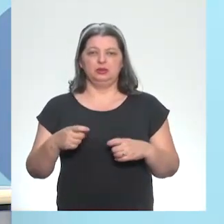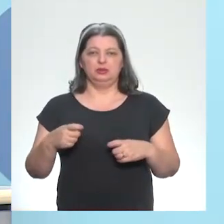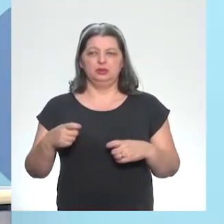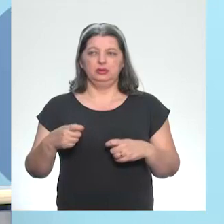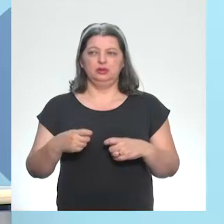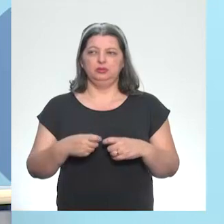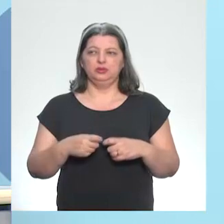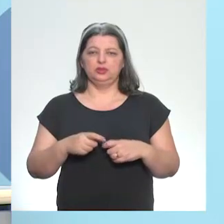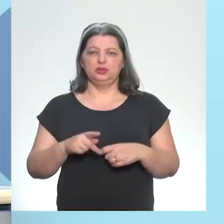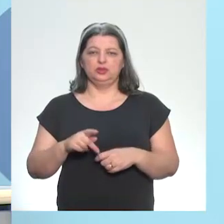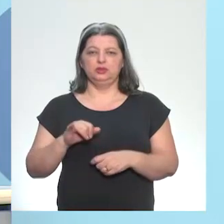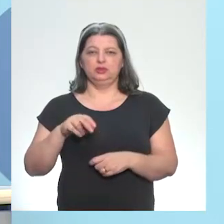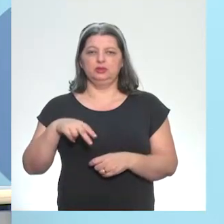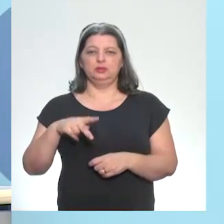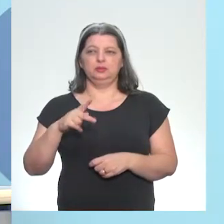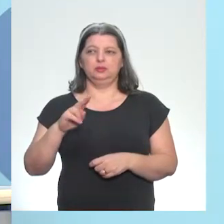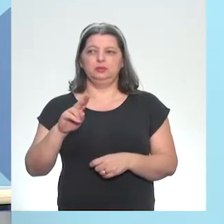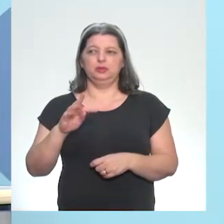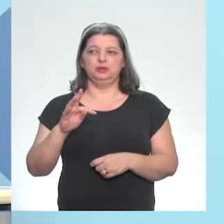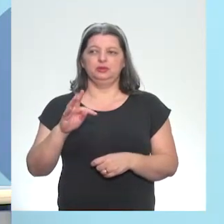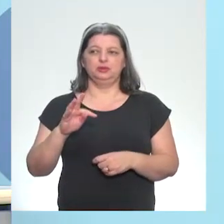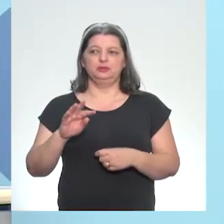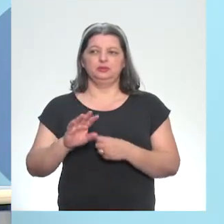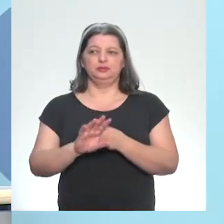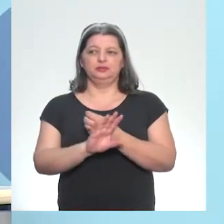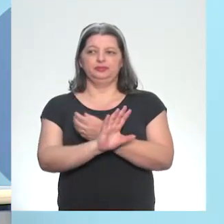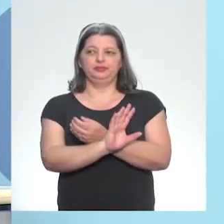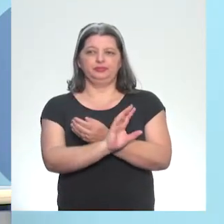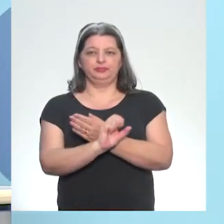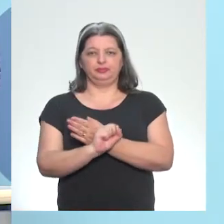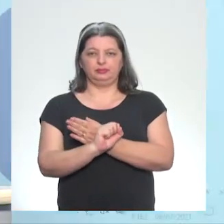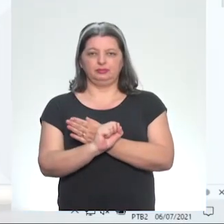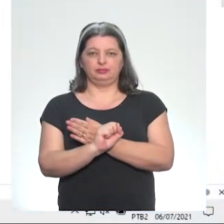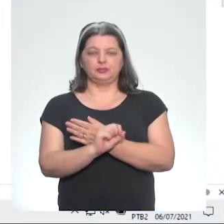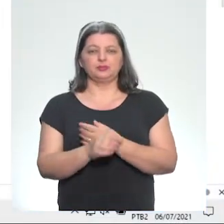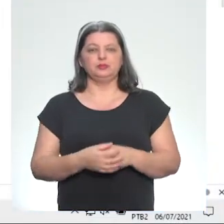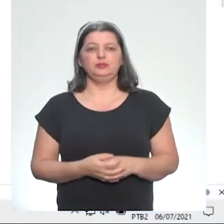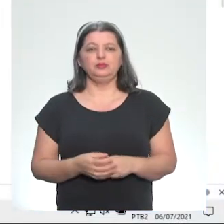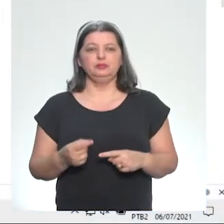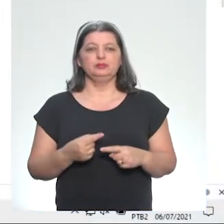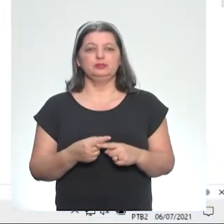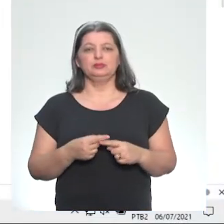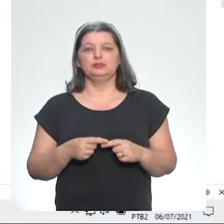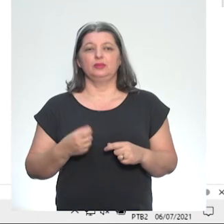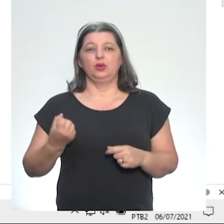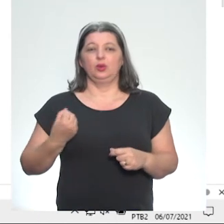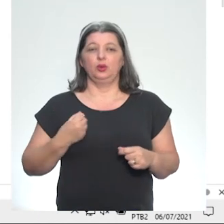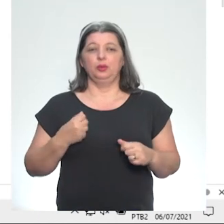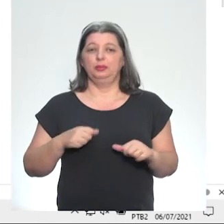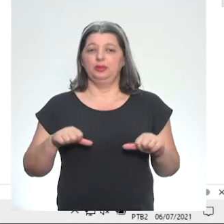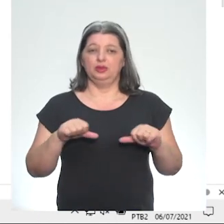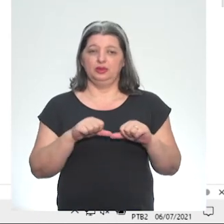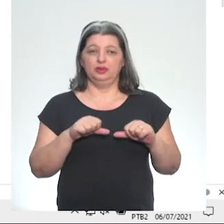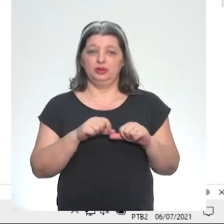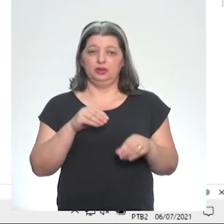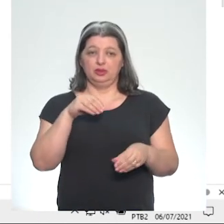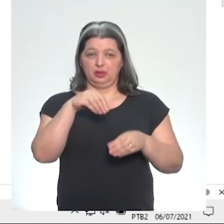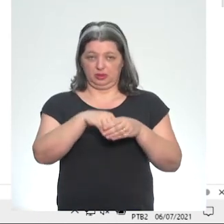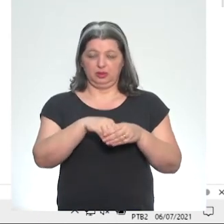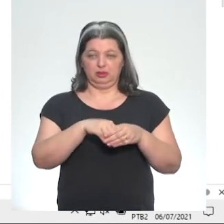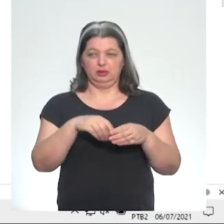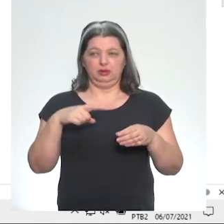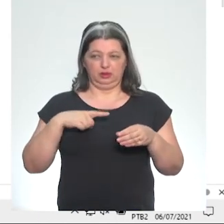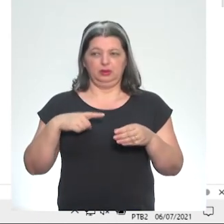vai começar os parênteses, que é int. É um número inteiro. Esse número inteiro é referente a um parênteses que dentro dele está escrito que input.